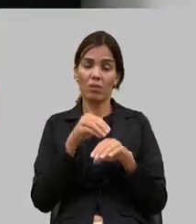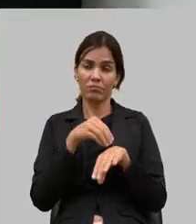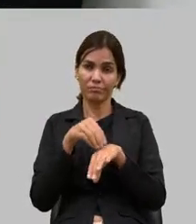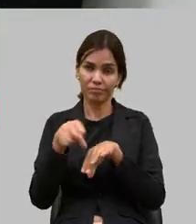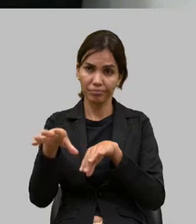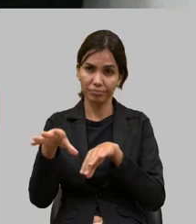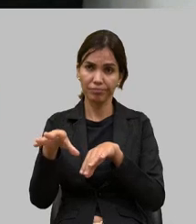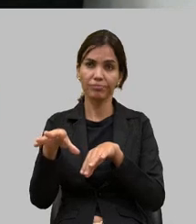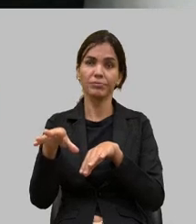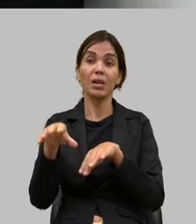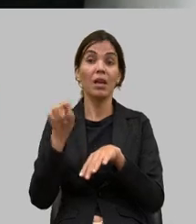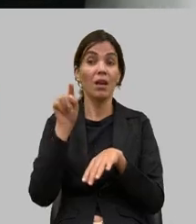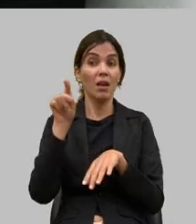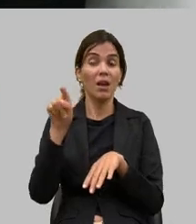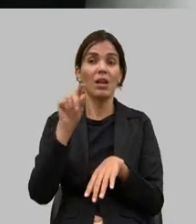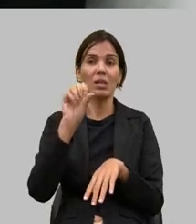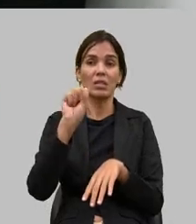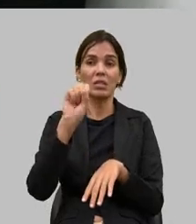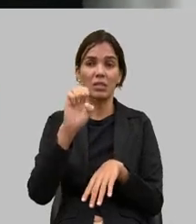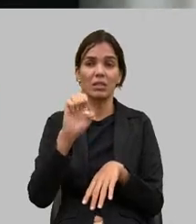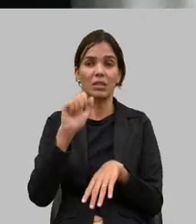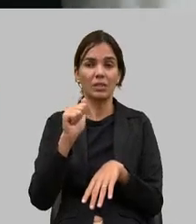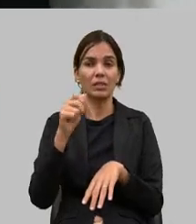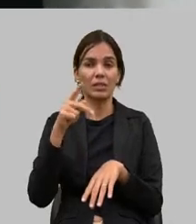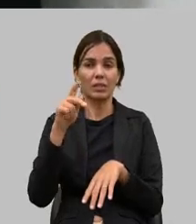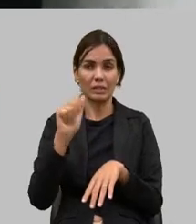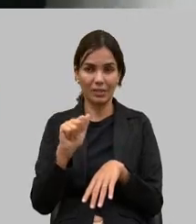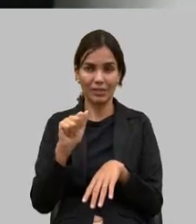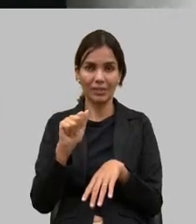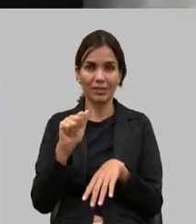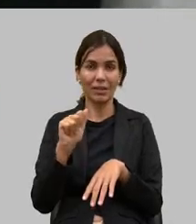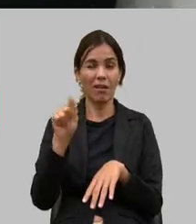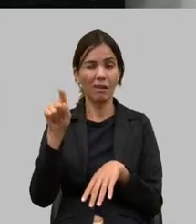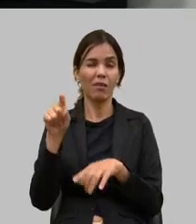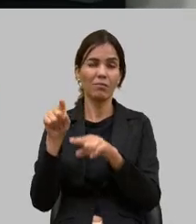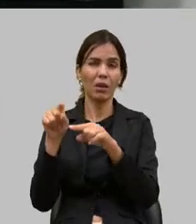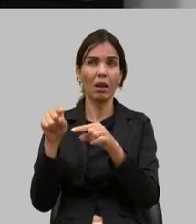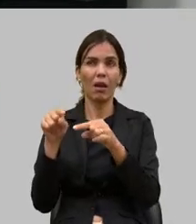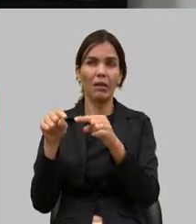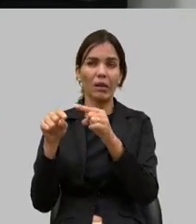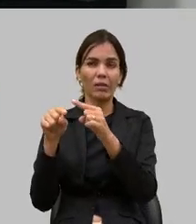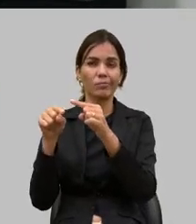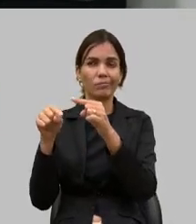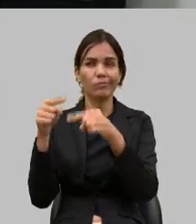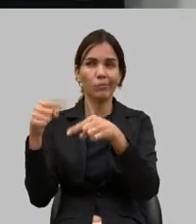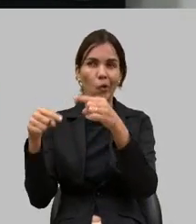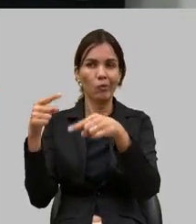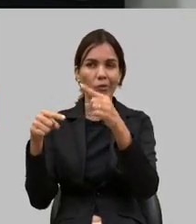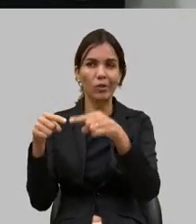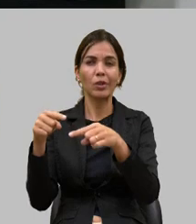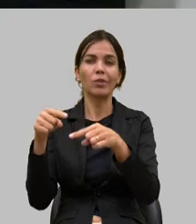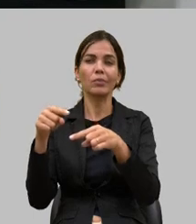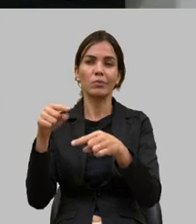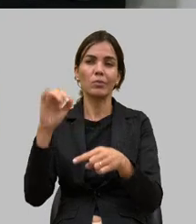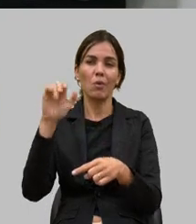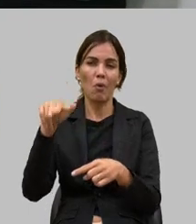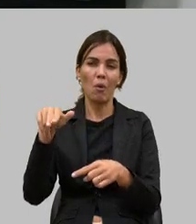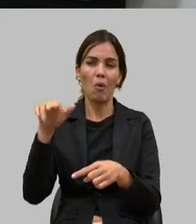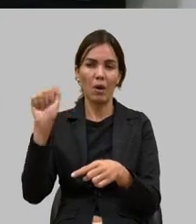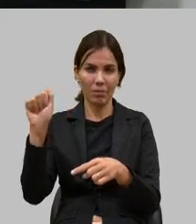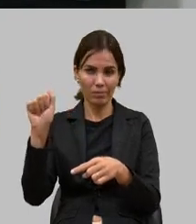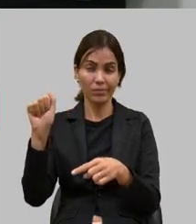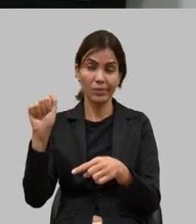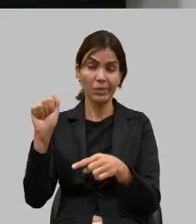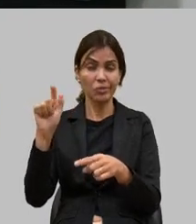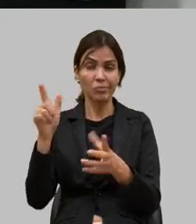CEAPA apesar de uma de um conflito lá com o IMA mas chegou-se ao consenso de colocar